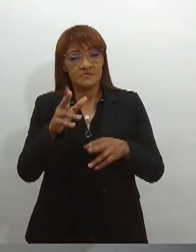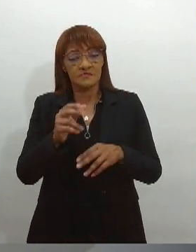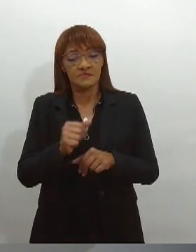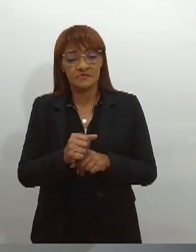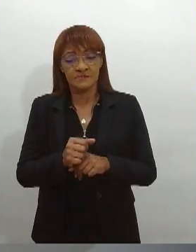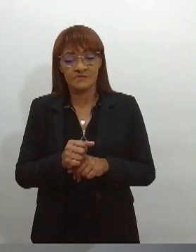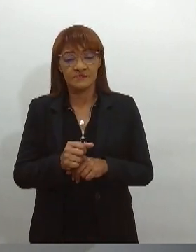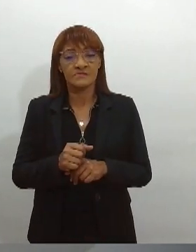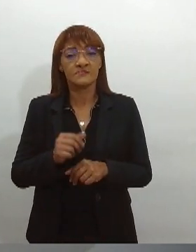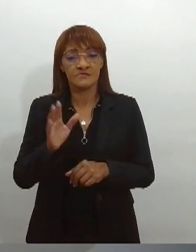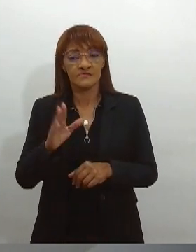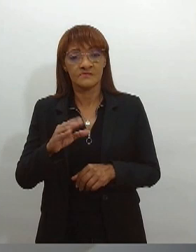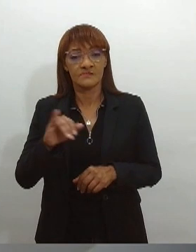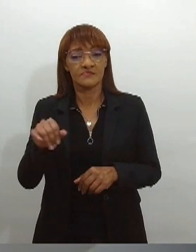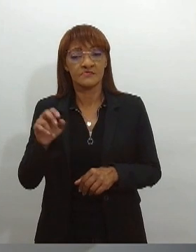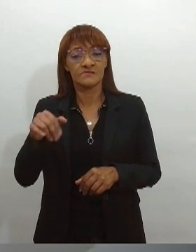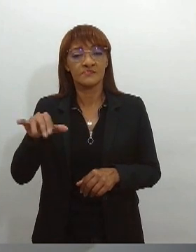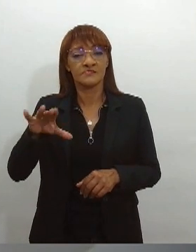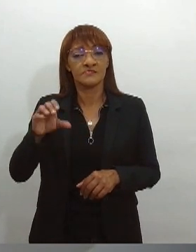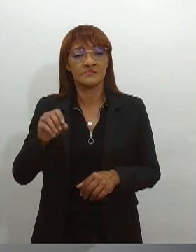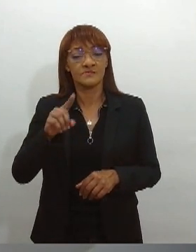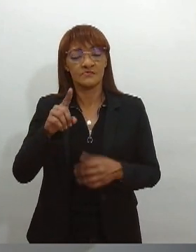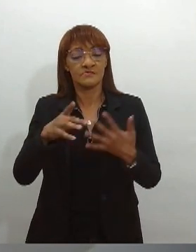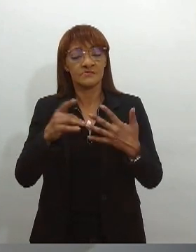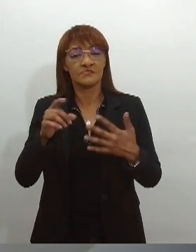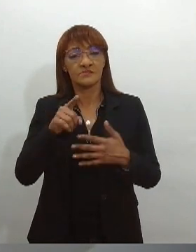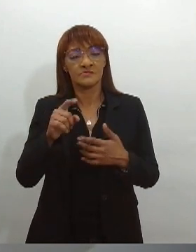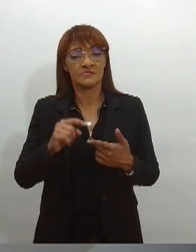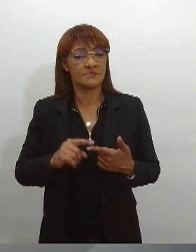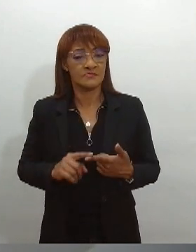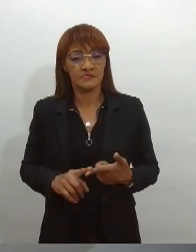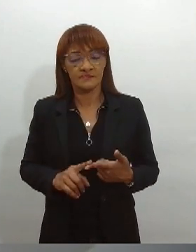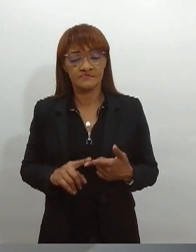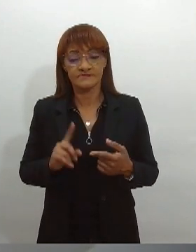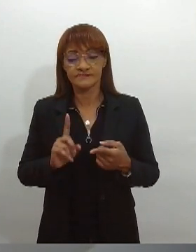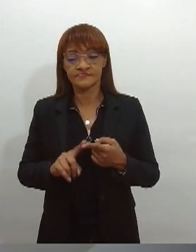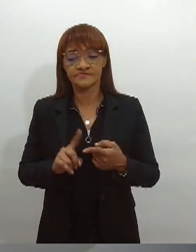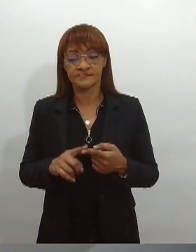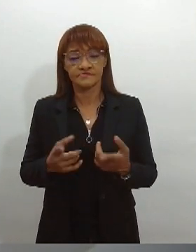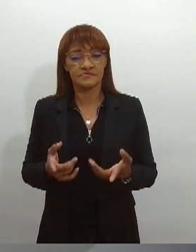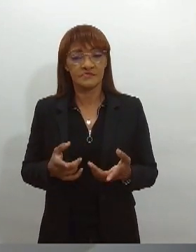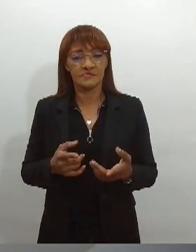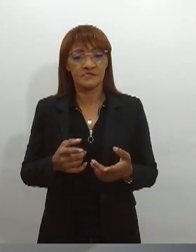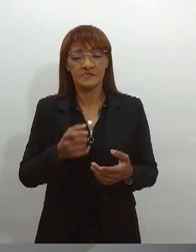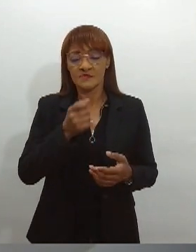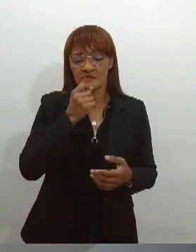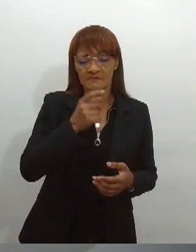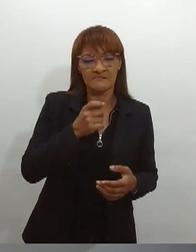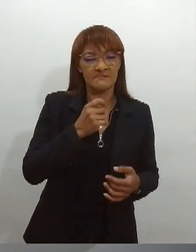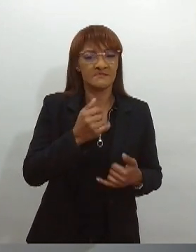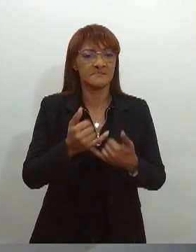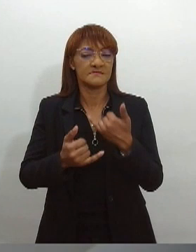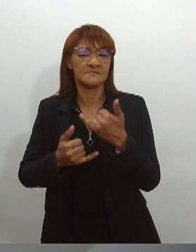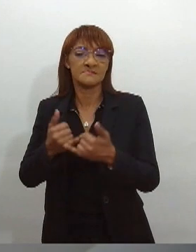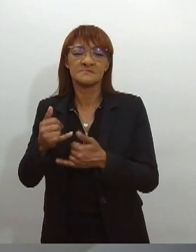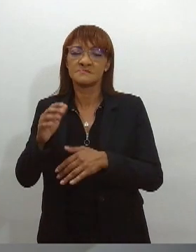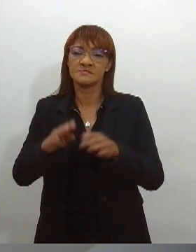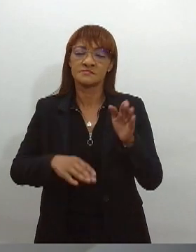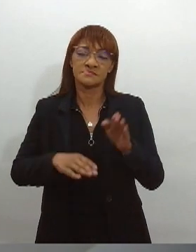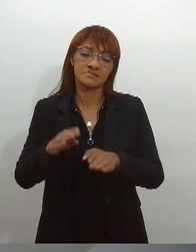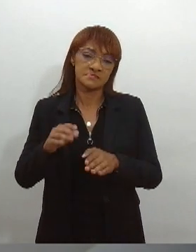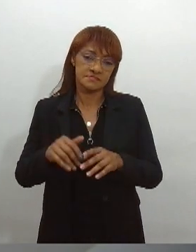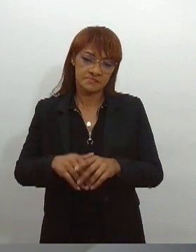você pontuou, como é o caso do racismo recreativo, que muitas vezes as pessoas fazem, até